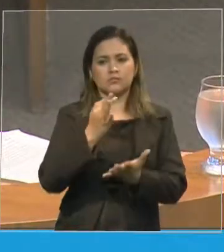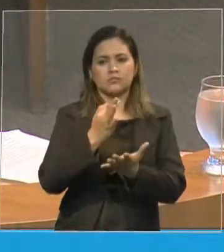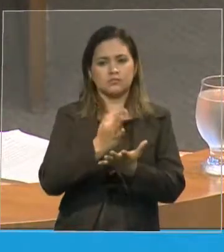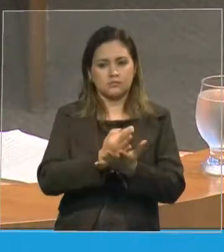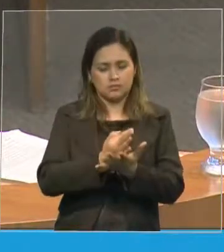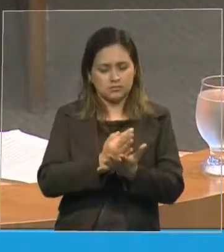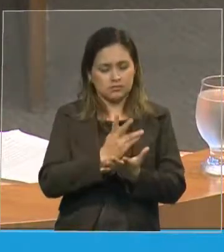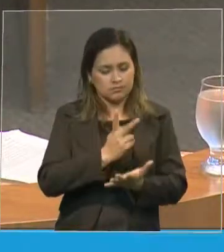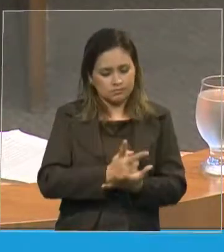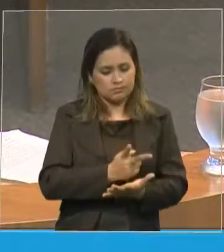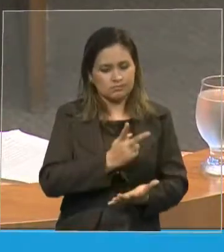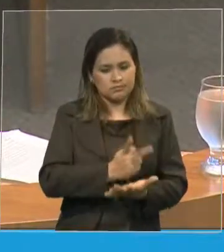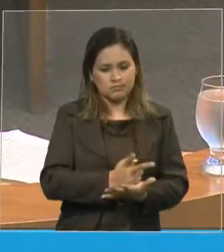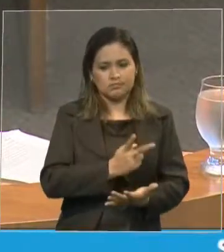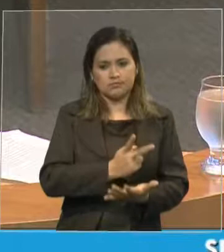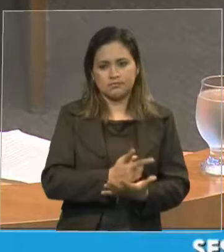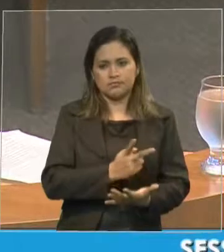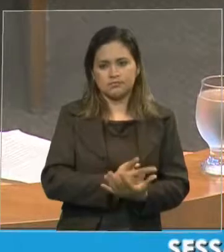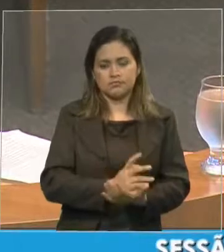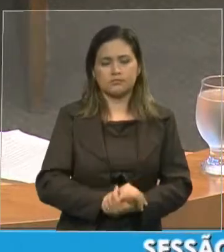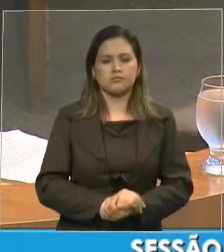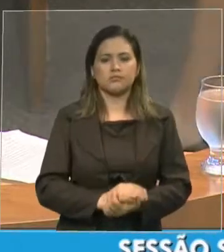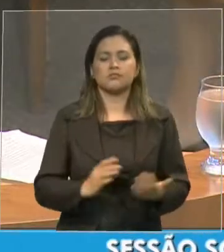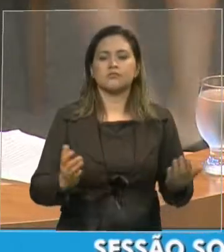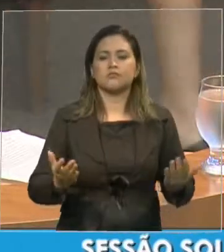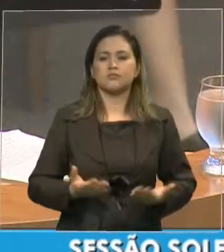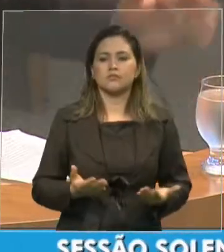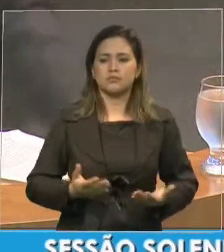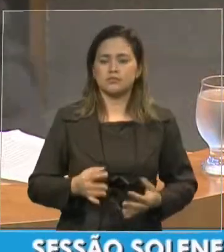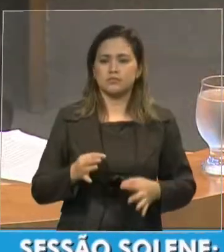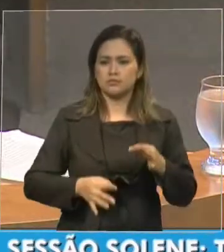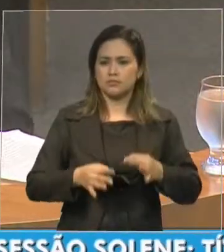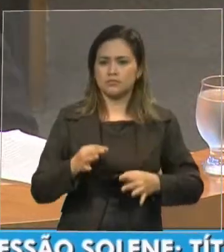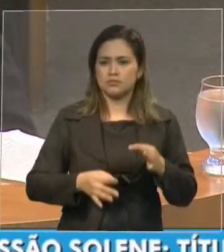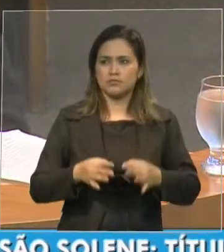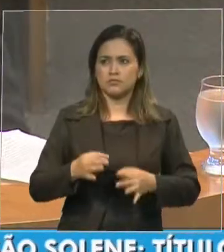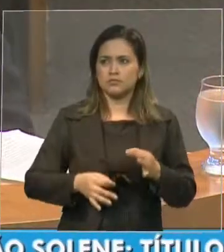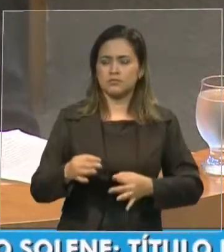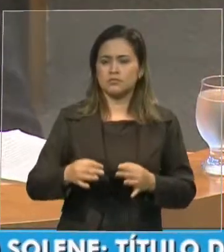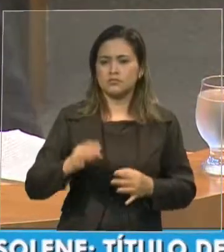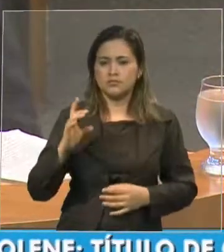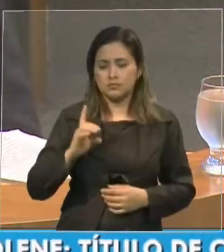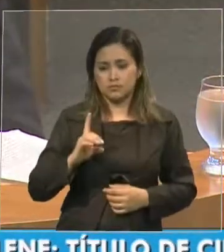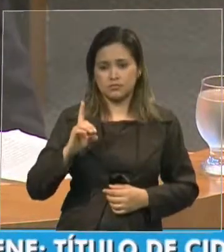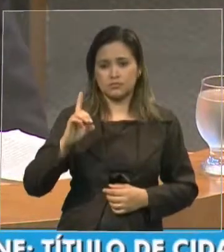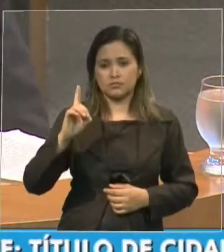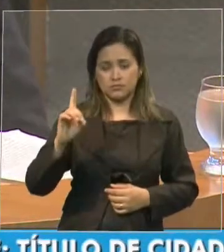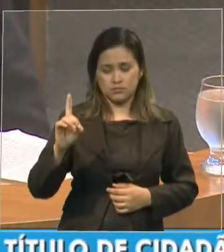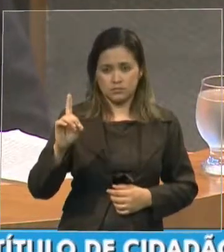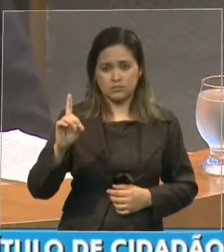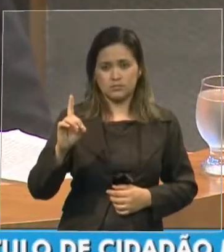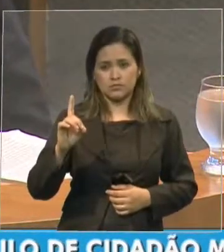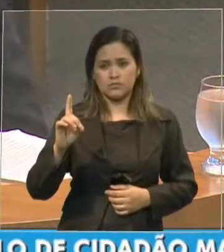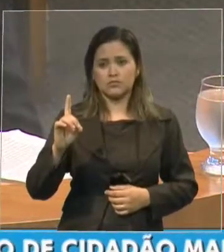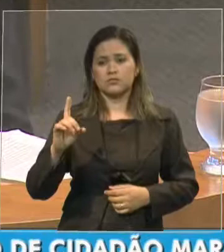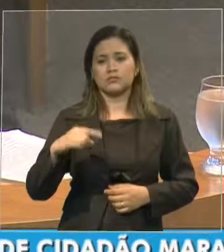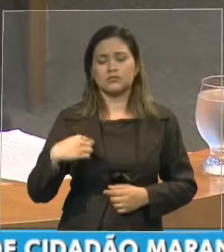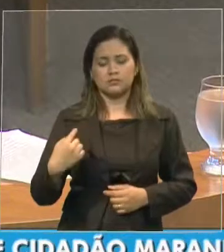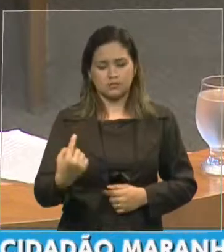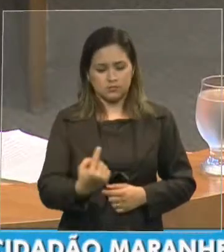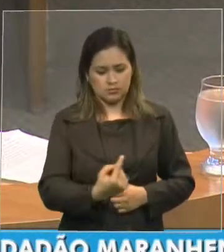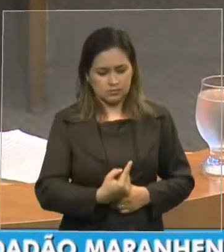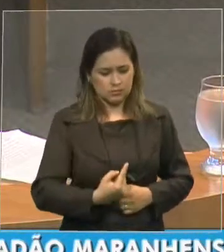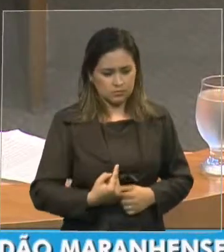justiça de Deus nos conceder a coroa não só para nós que estamos aqui unidos neste